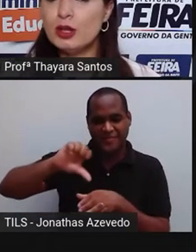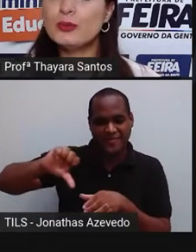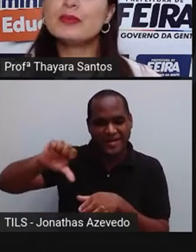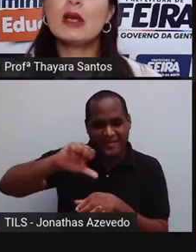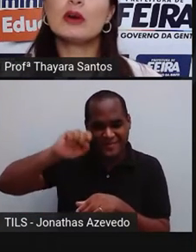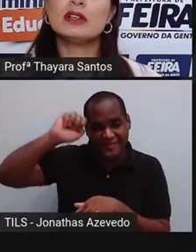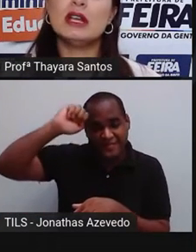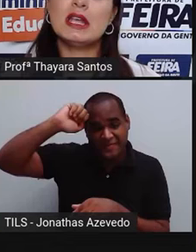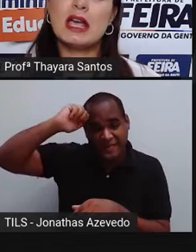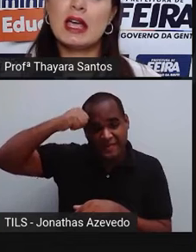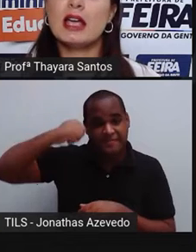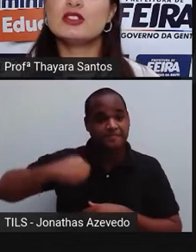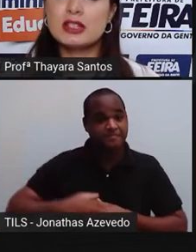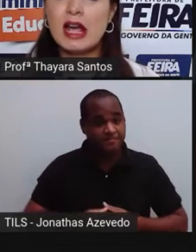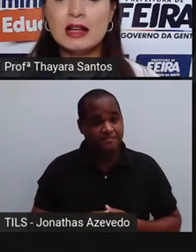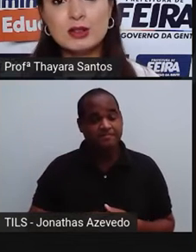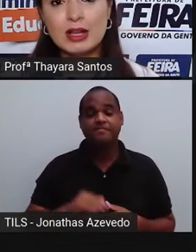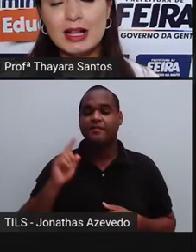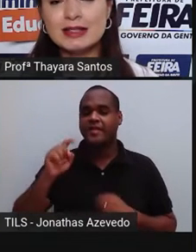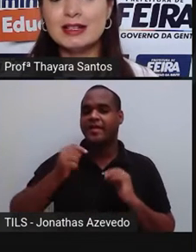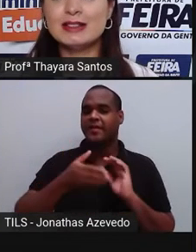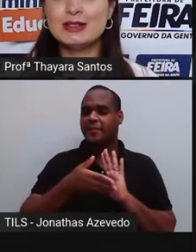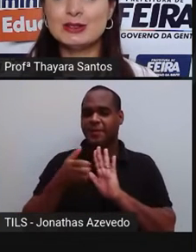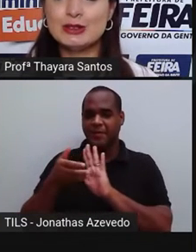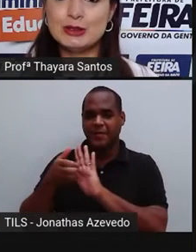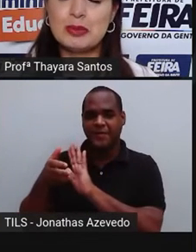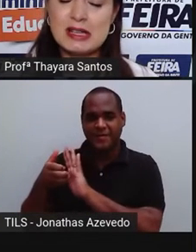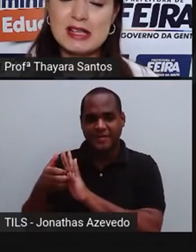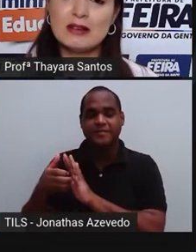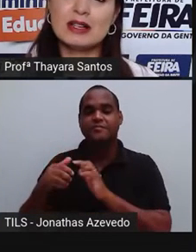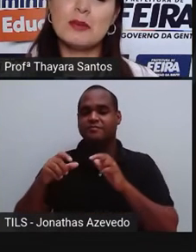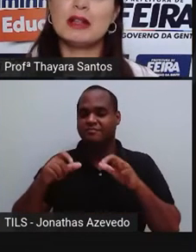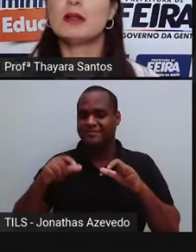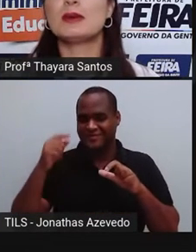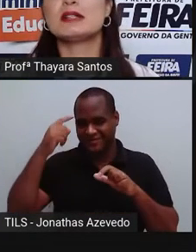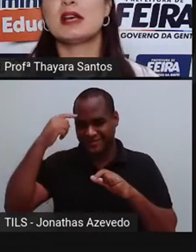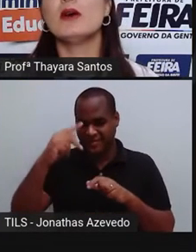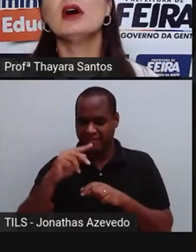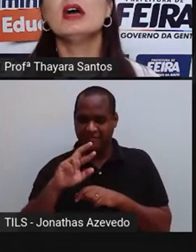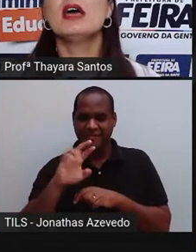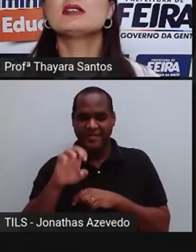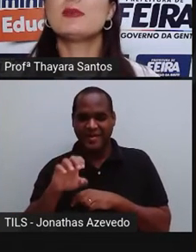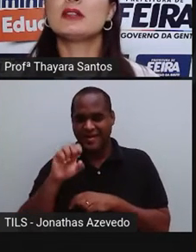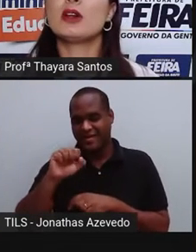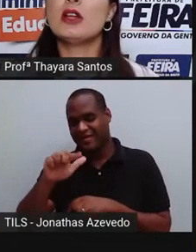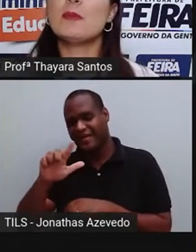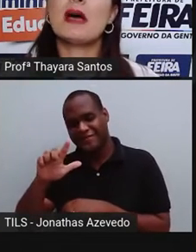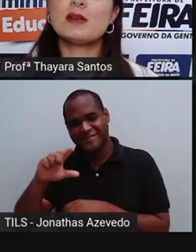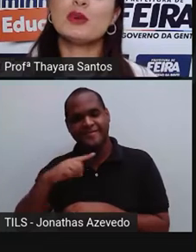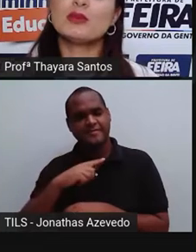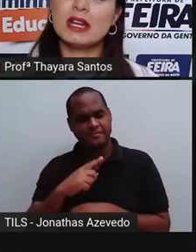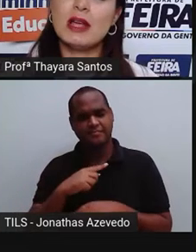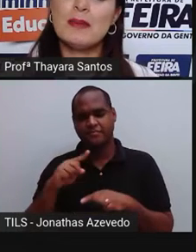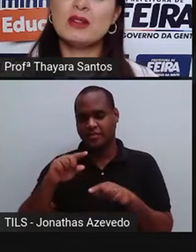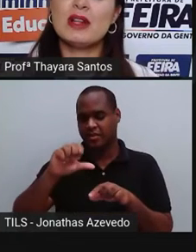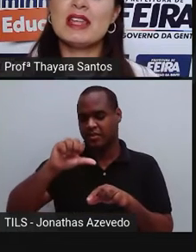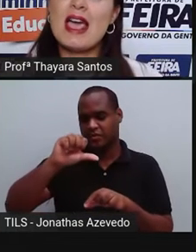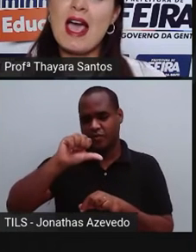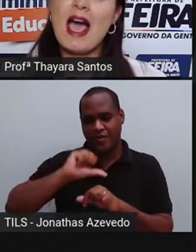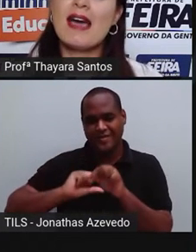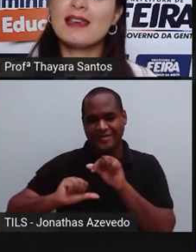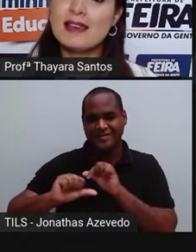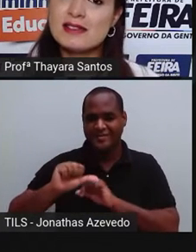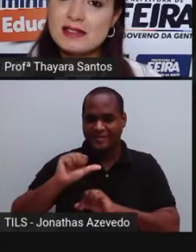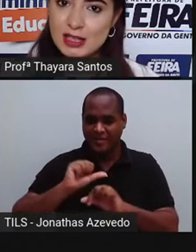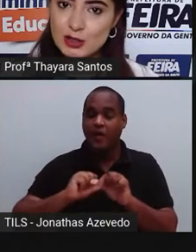petróleo, quando ele é retirado lá, né, do pré-sal, da camada de pré-sal, esse petróleo ele passa por um tratamento, ele